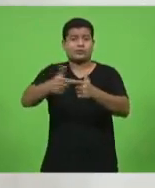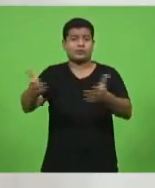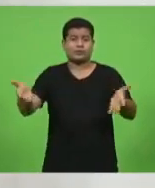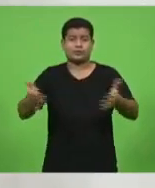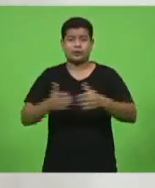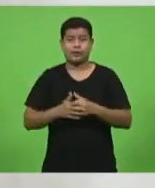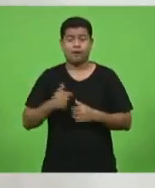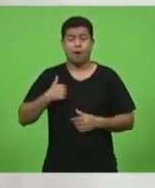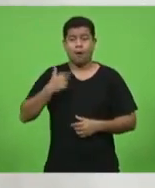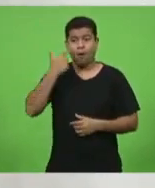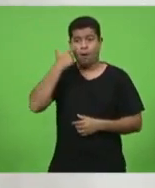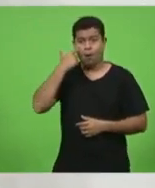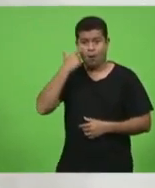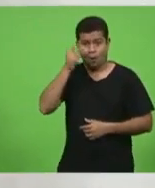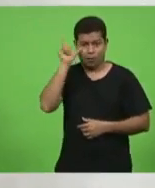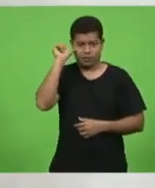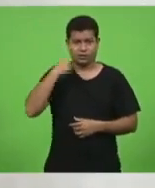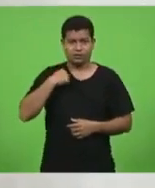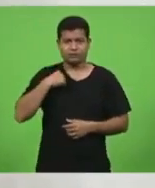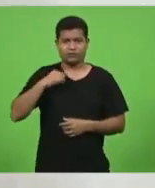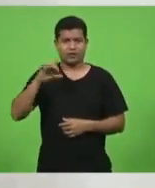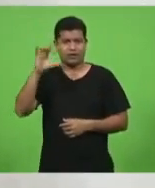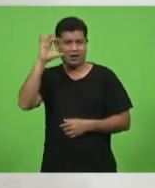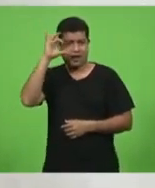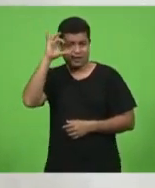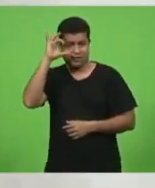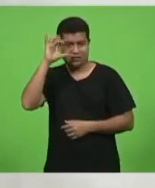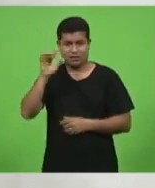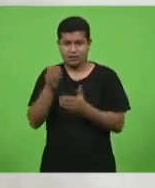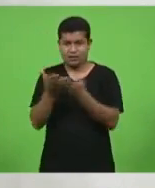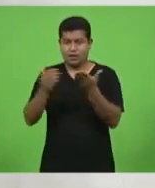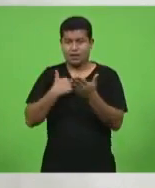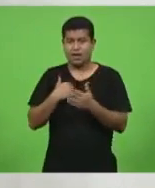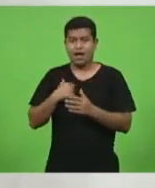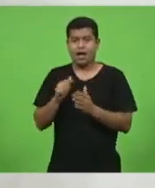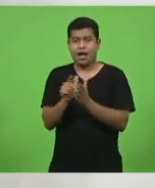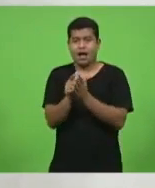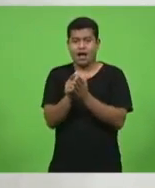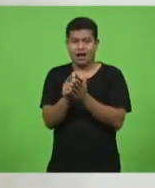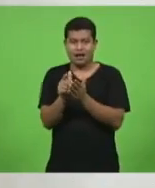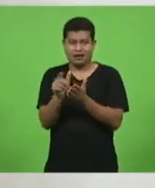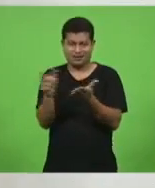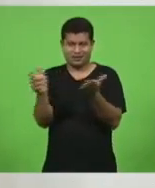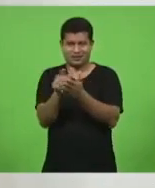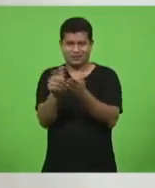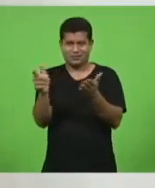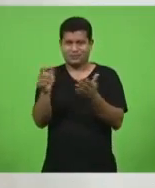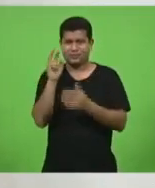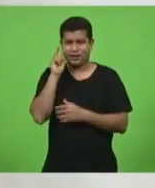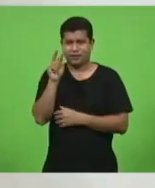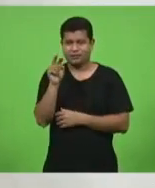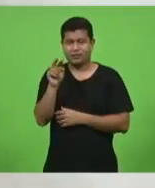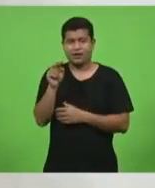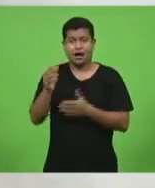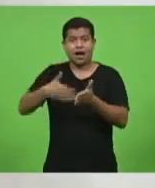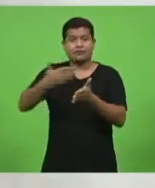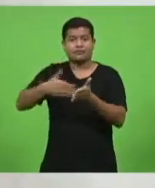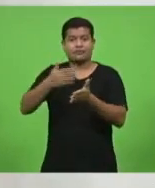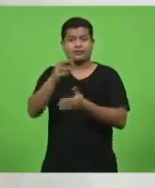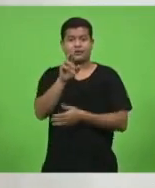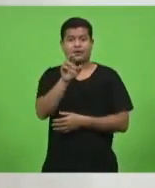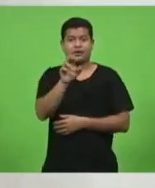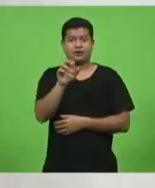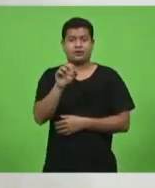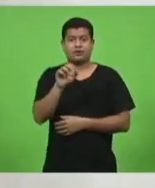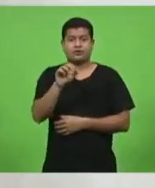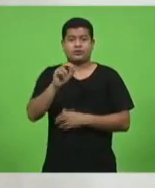Instagram a revista superinteressante de julho de 2012. Quem gosta dessas